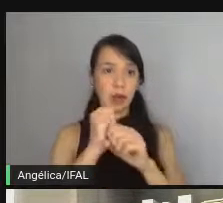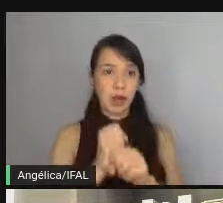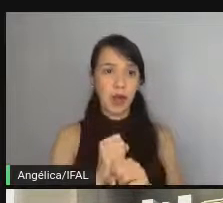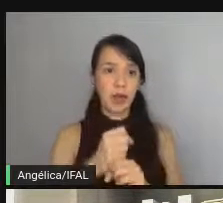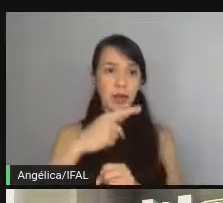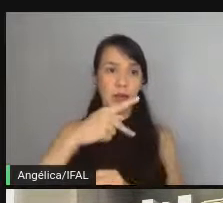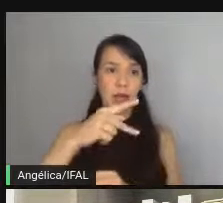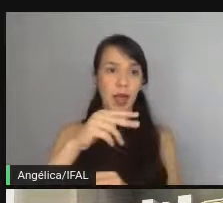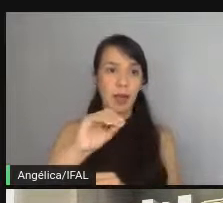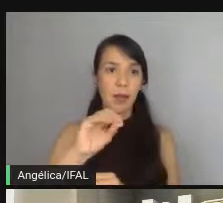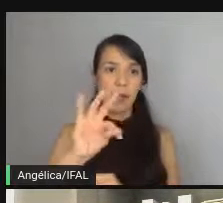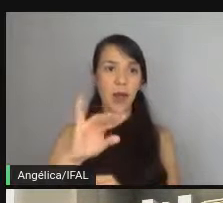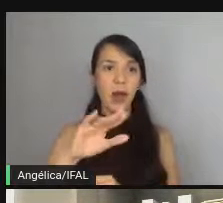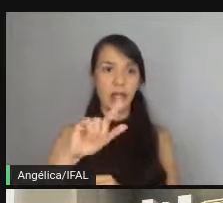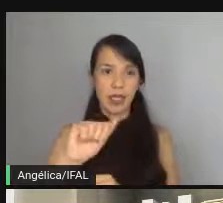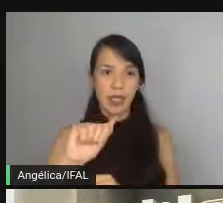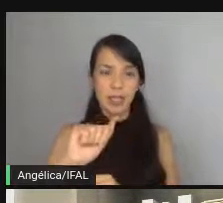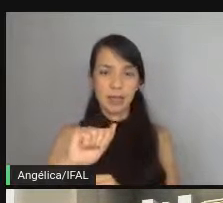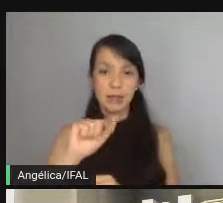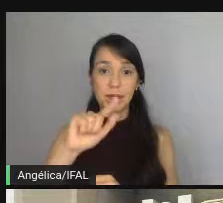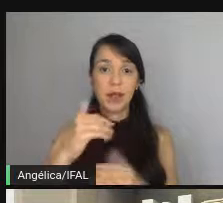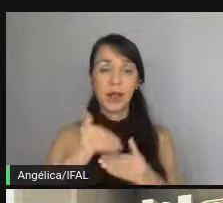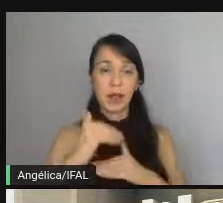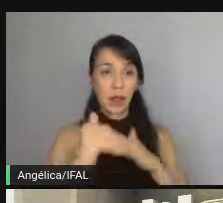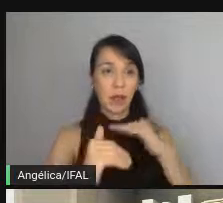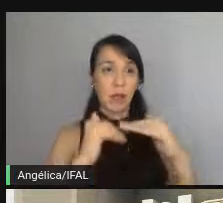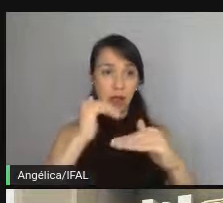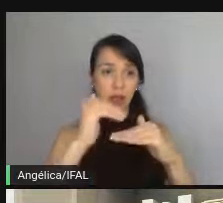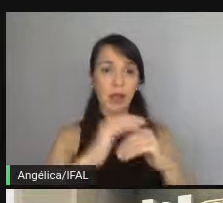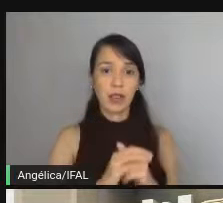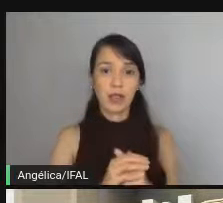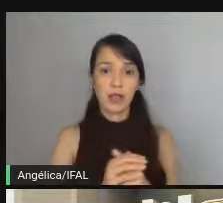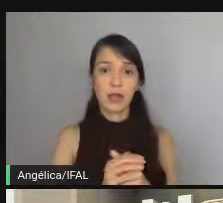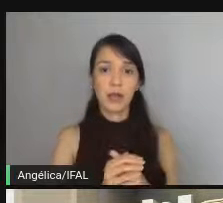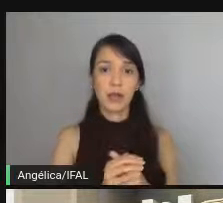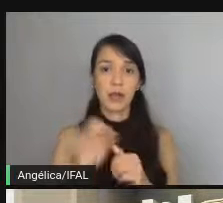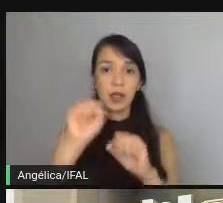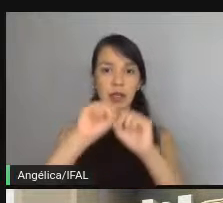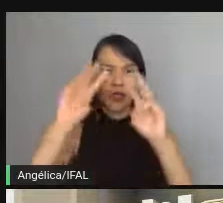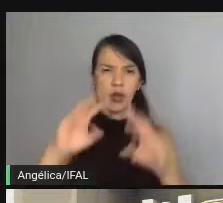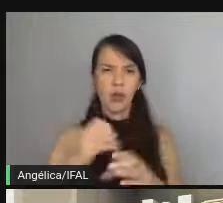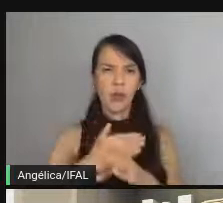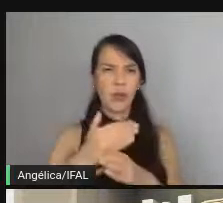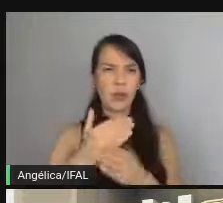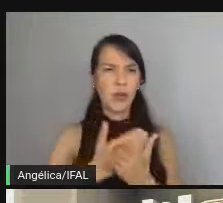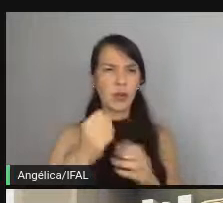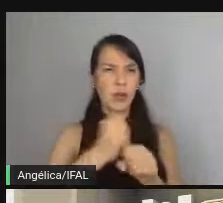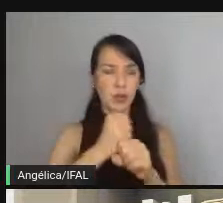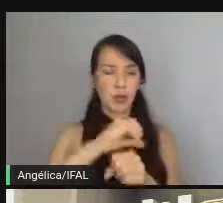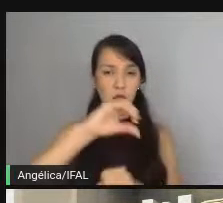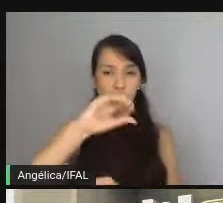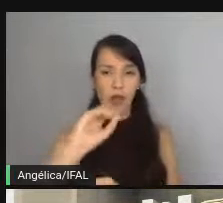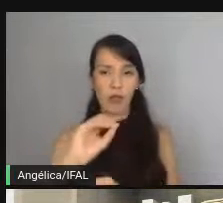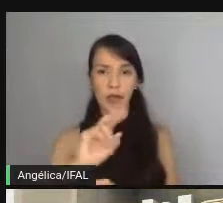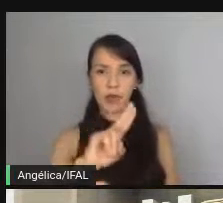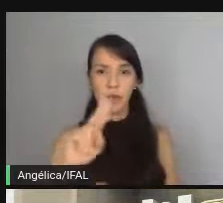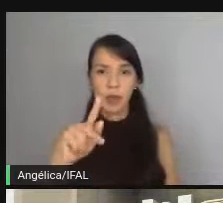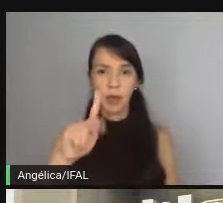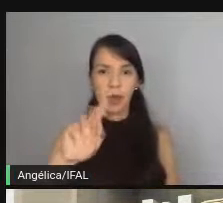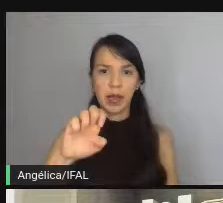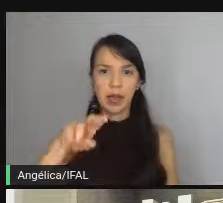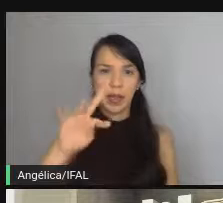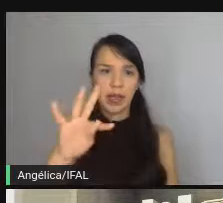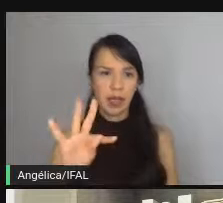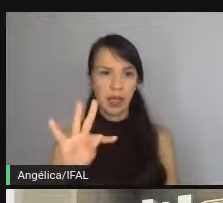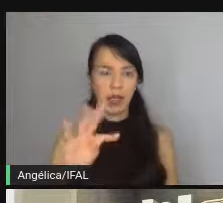potência. Tranquilo? Ele é um processo de desenvolvimento de software. Ele começou na década de 90 com um cara chamado Kent Beck.